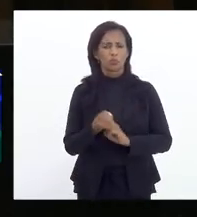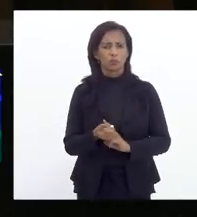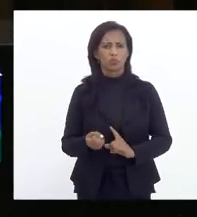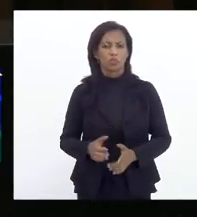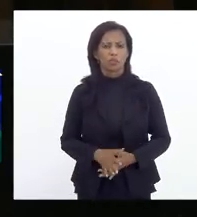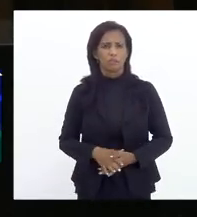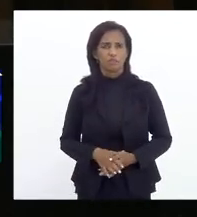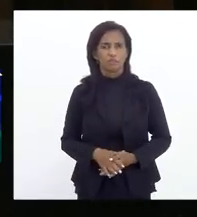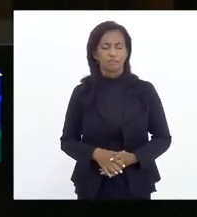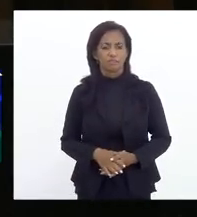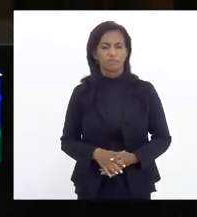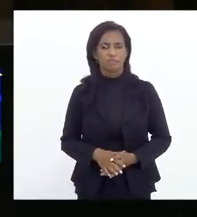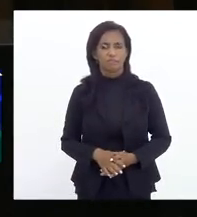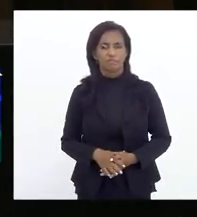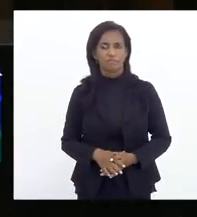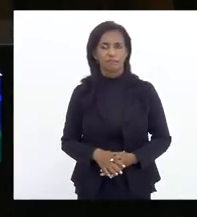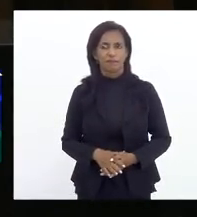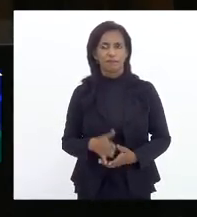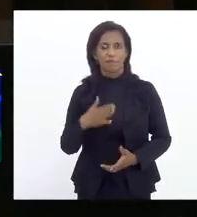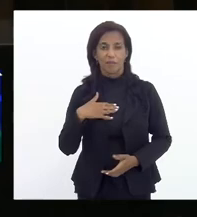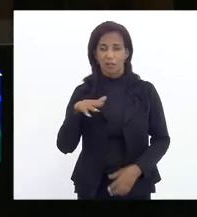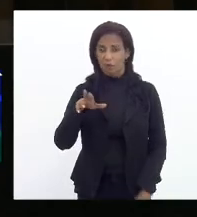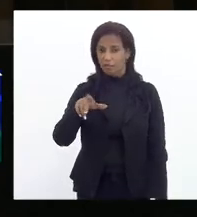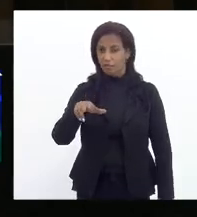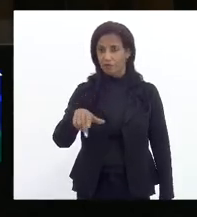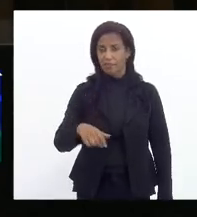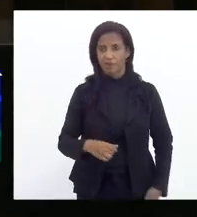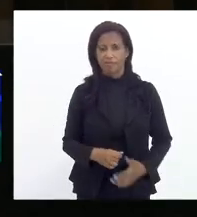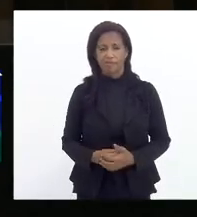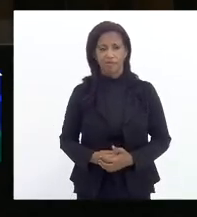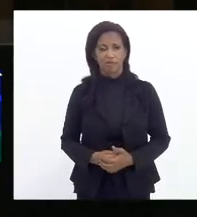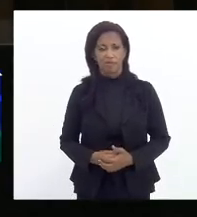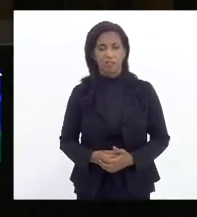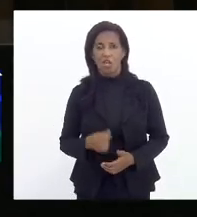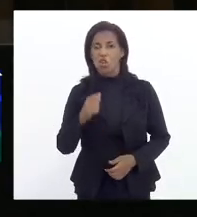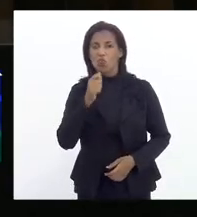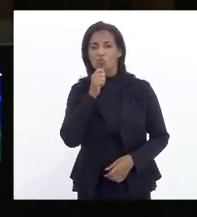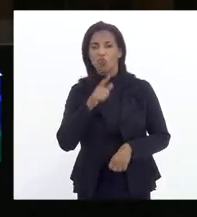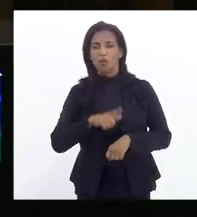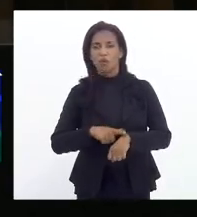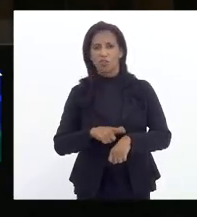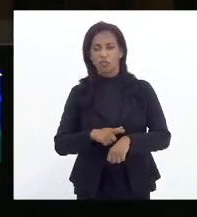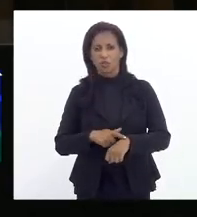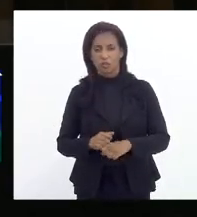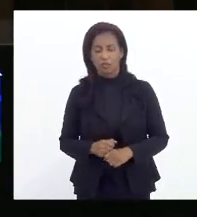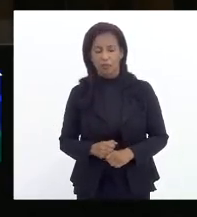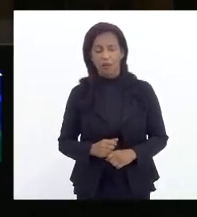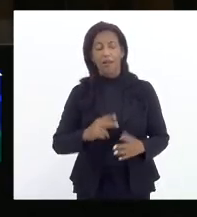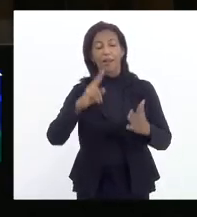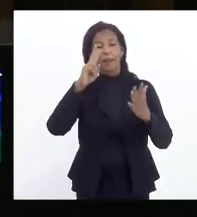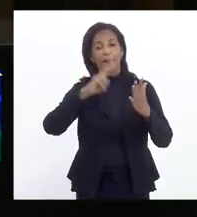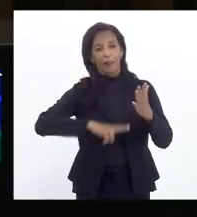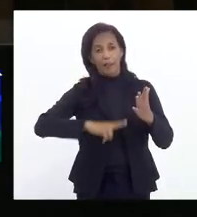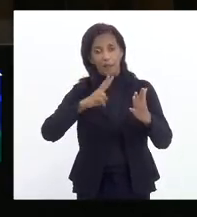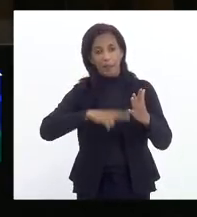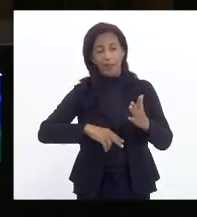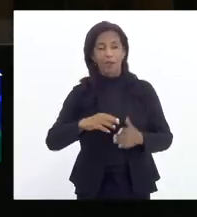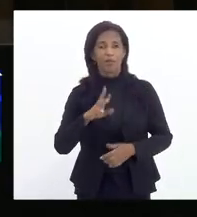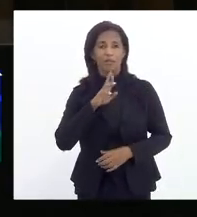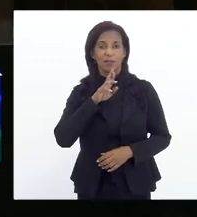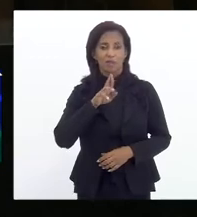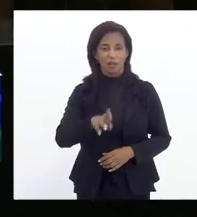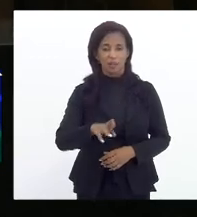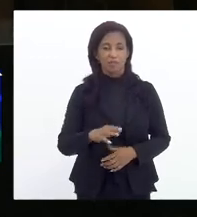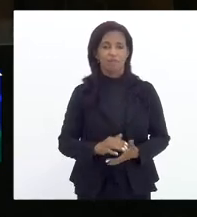inacreditável meus irmãos eu não terei mais tempo leiam essa decisão